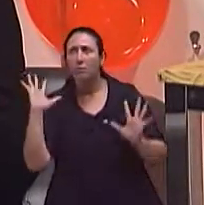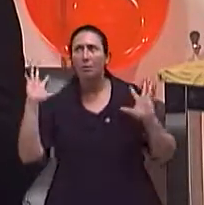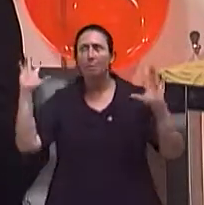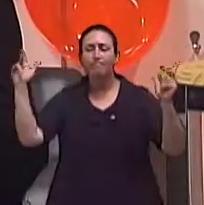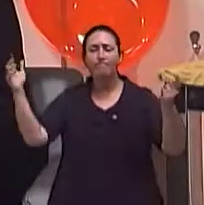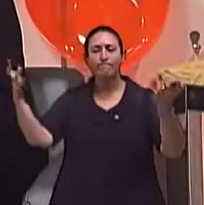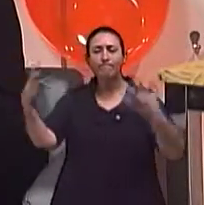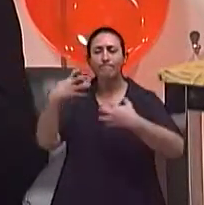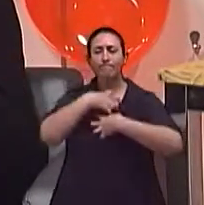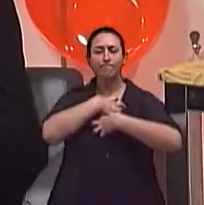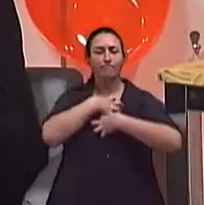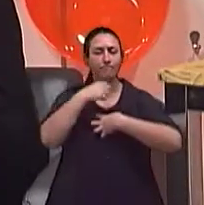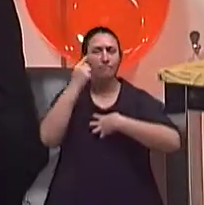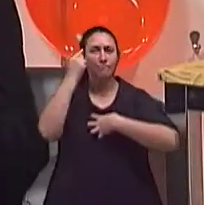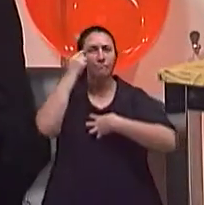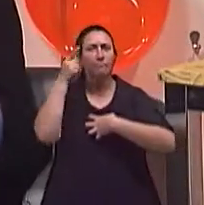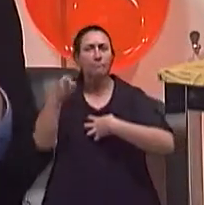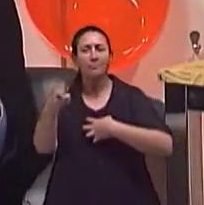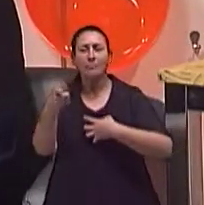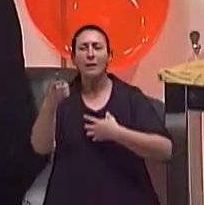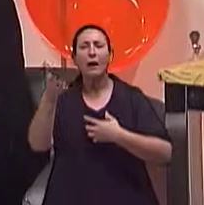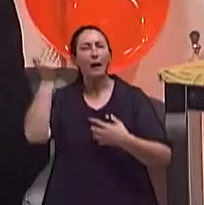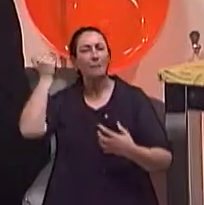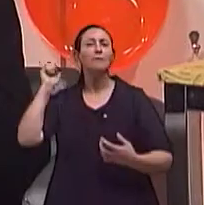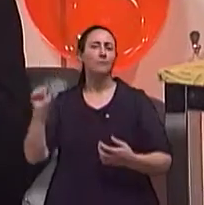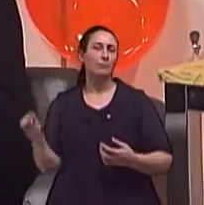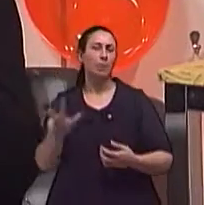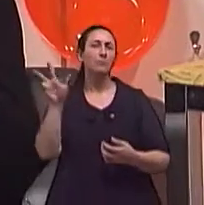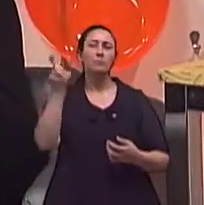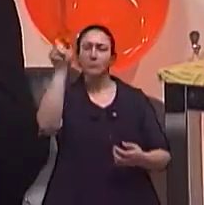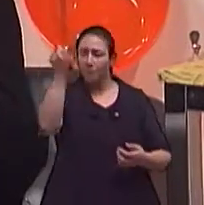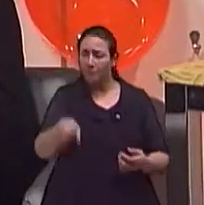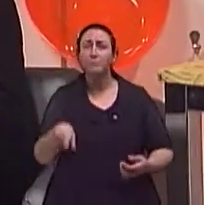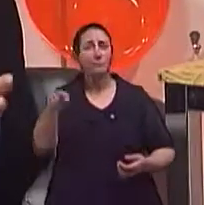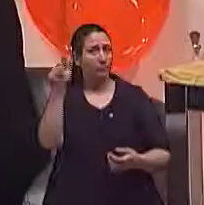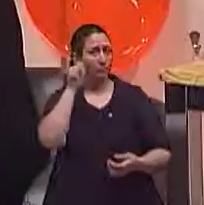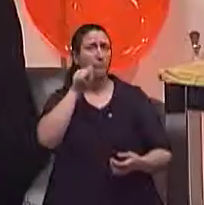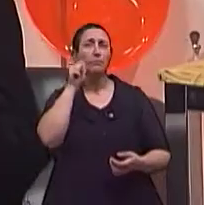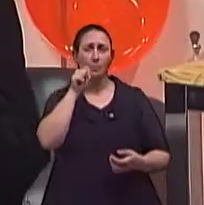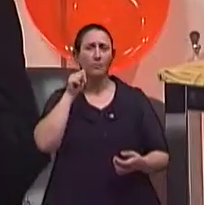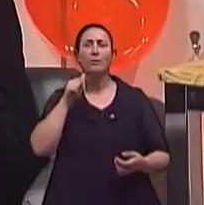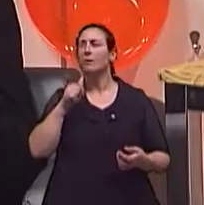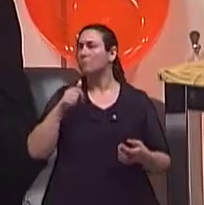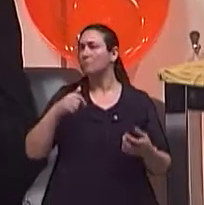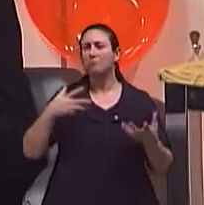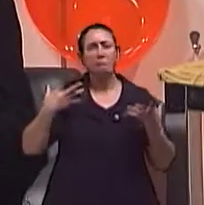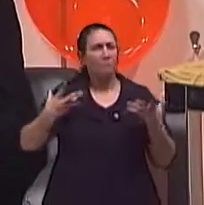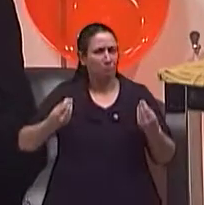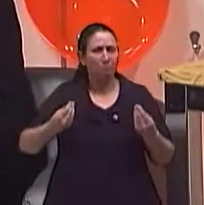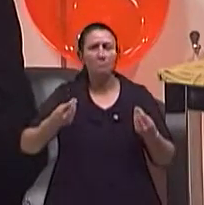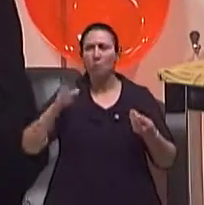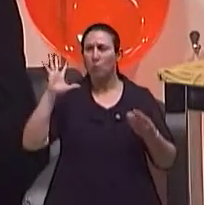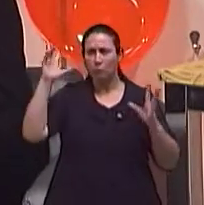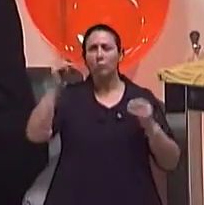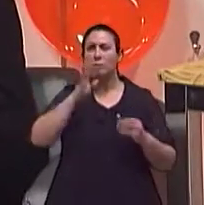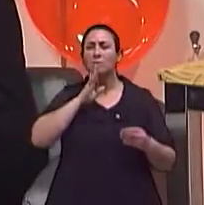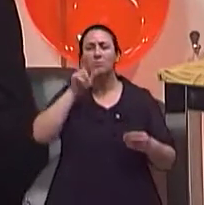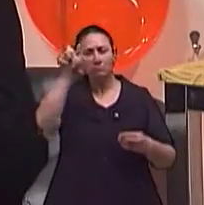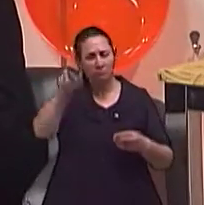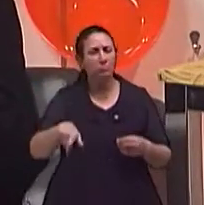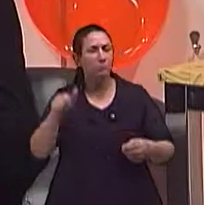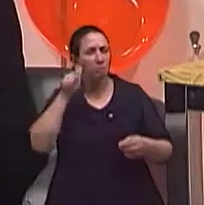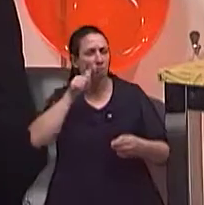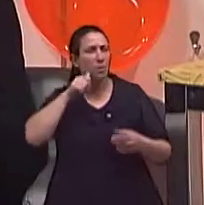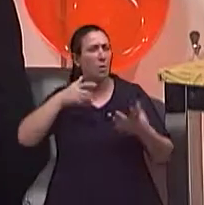Quando não tinha mais. Exatamente, quando não tinha. Ou seja, ela era uma grande brilheteria, isso todo mundo sabia, mas